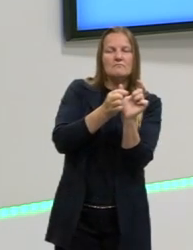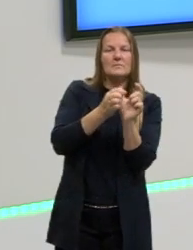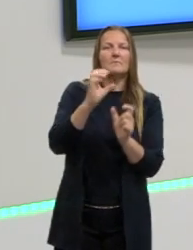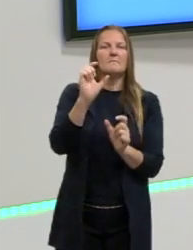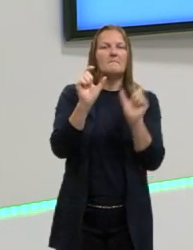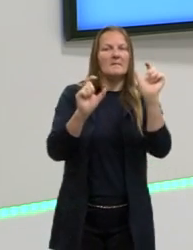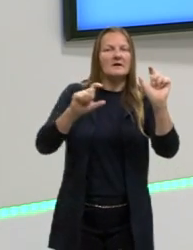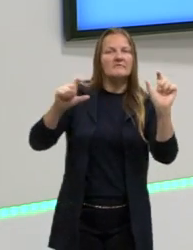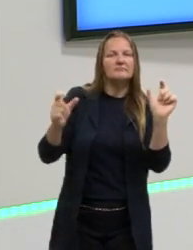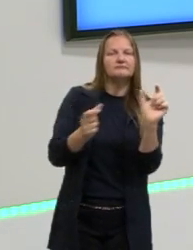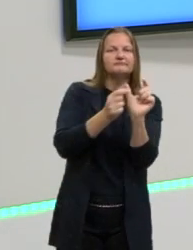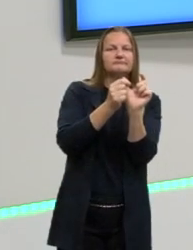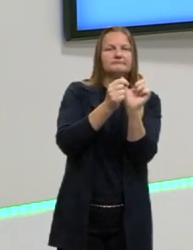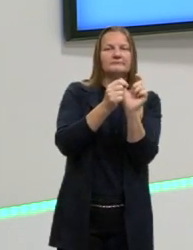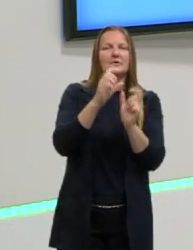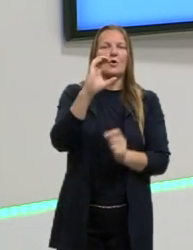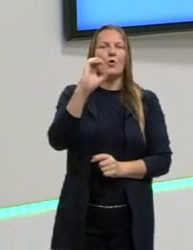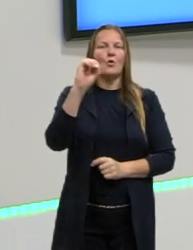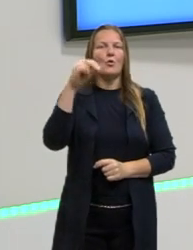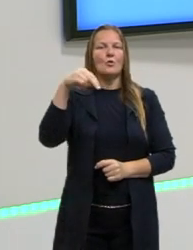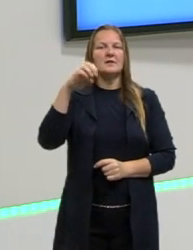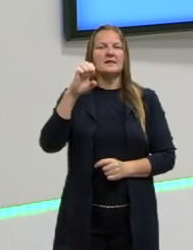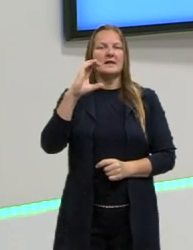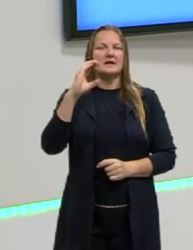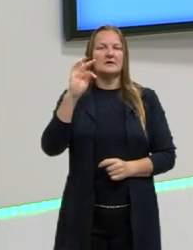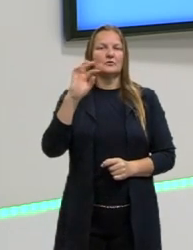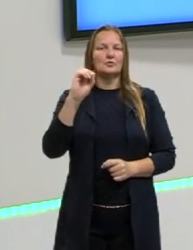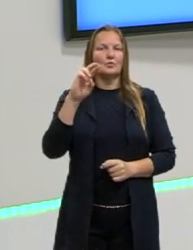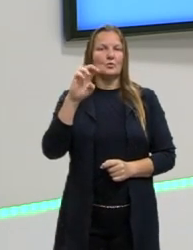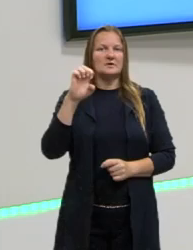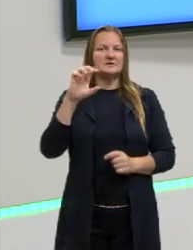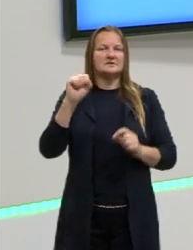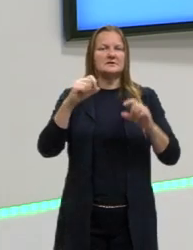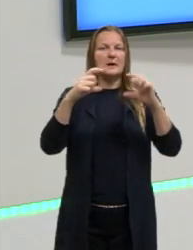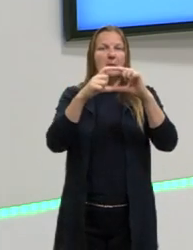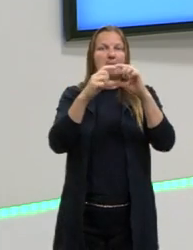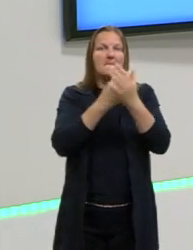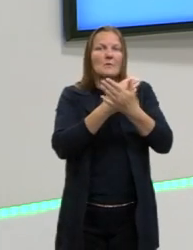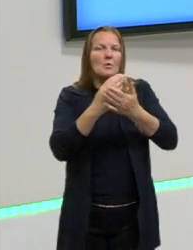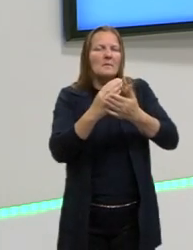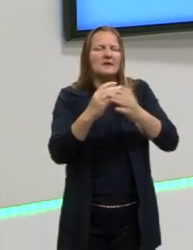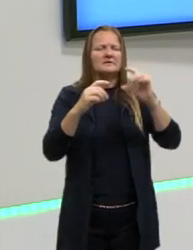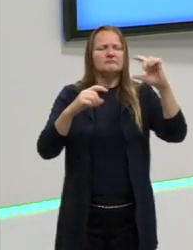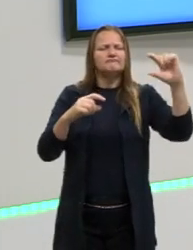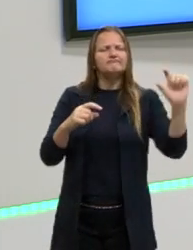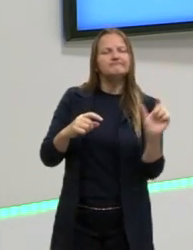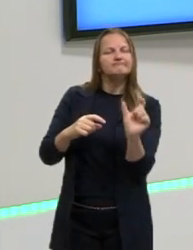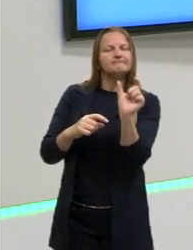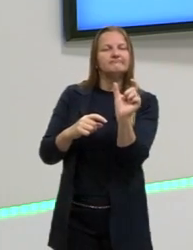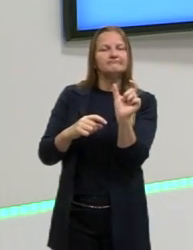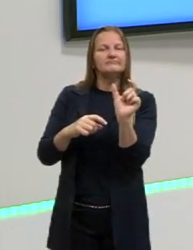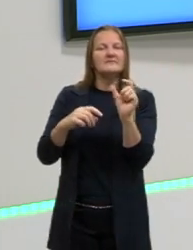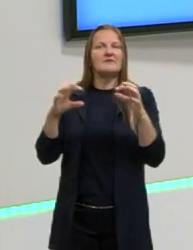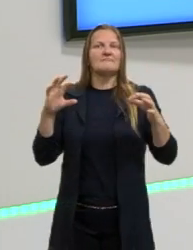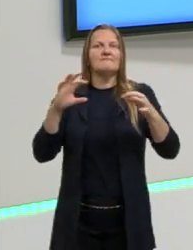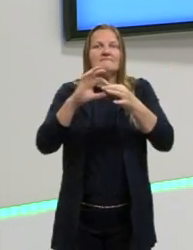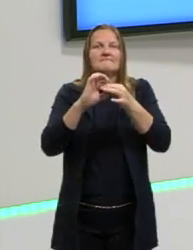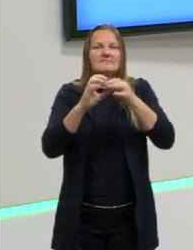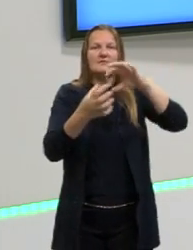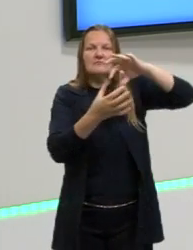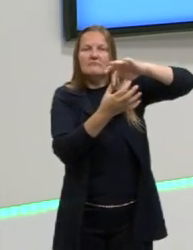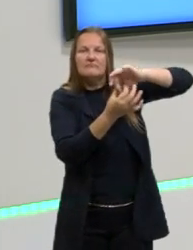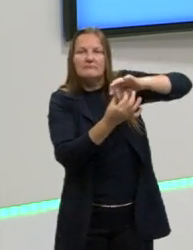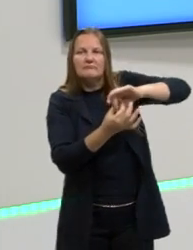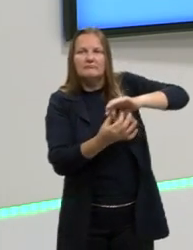que a gente precisa desses conectores para introduzir o parágrafo, para introduzir o período, que a gente precisa de